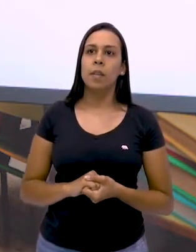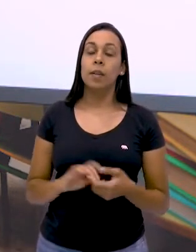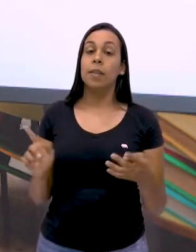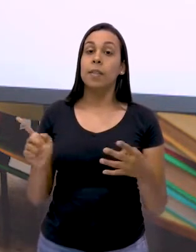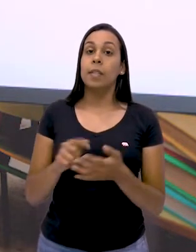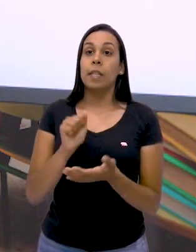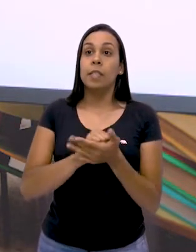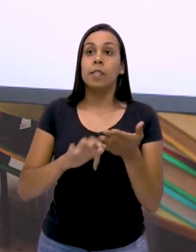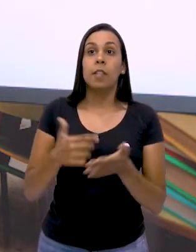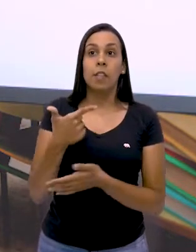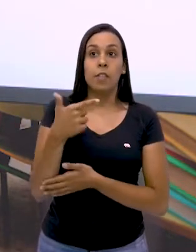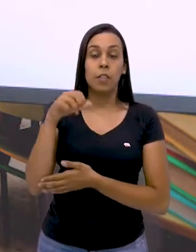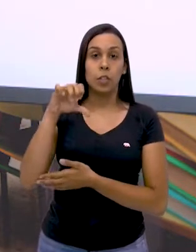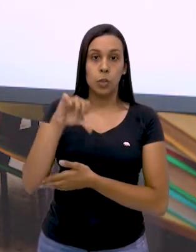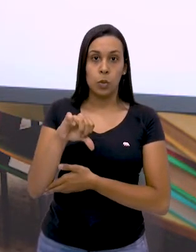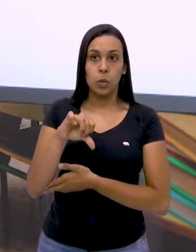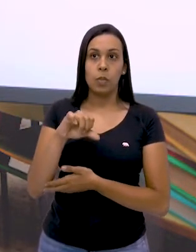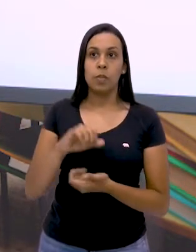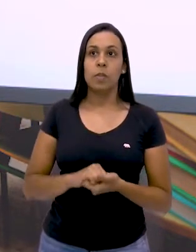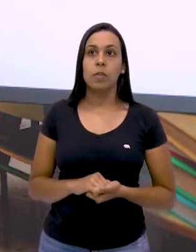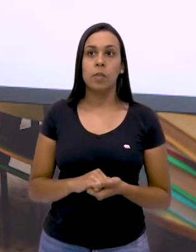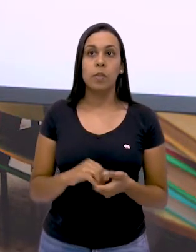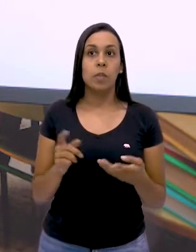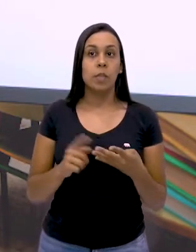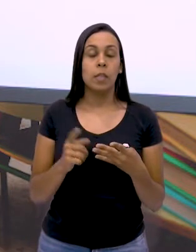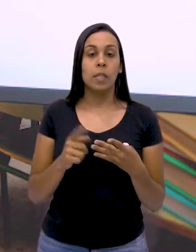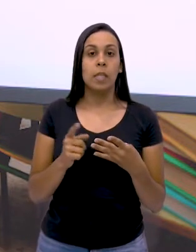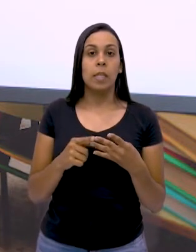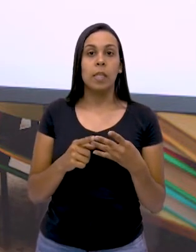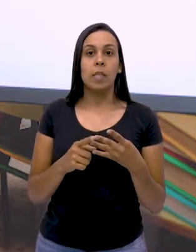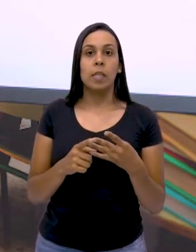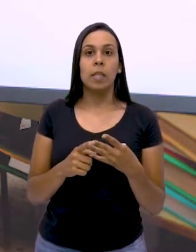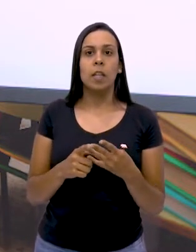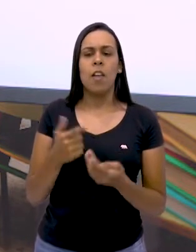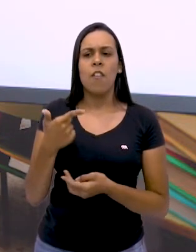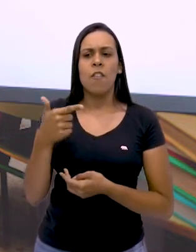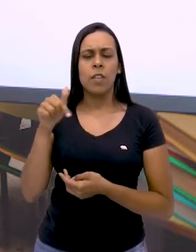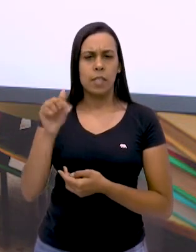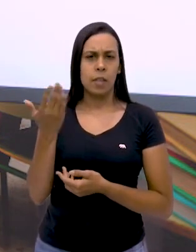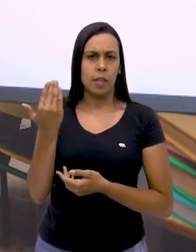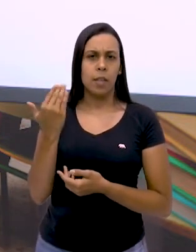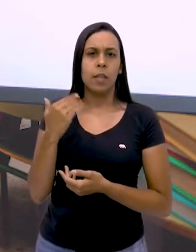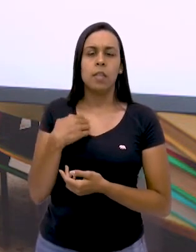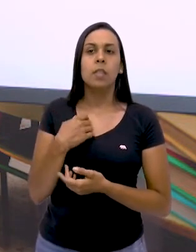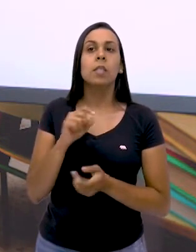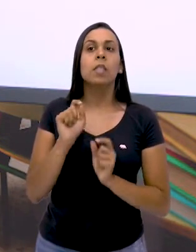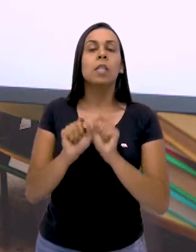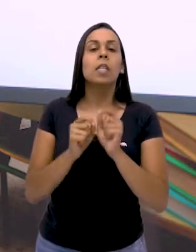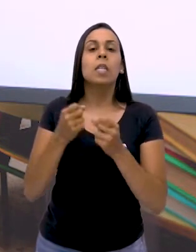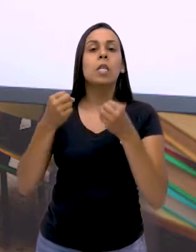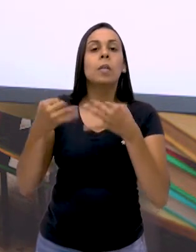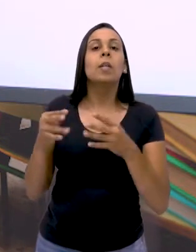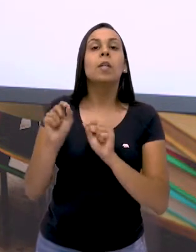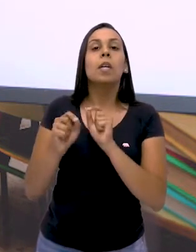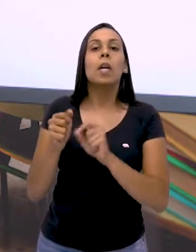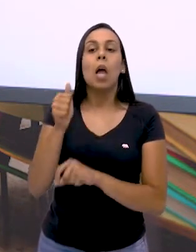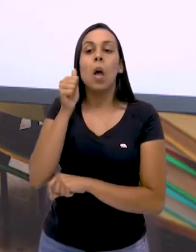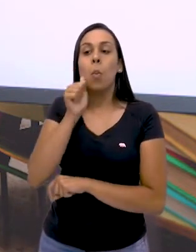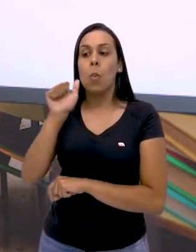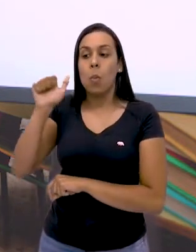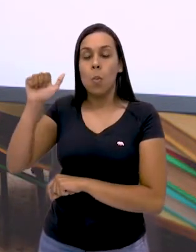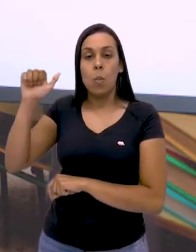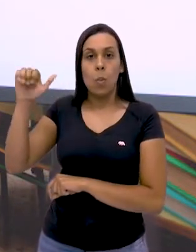Atividade 29. O relato pessoal da atividade 27 está falando sobre uma menina que...